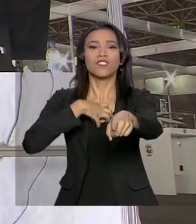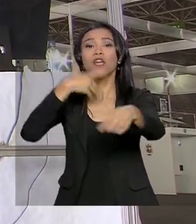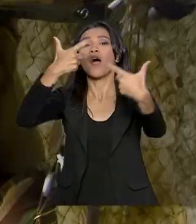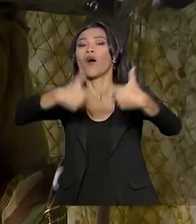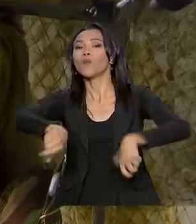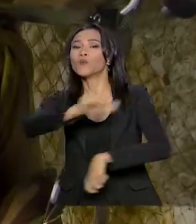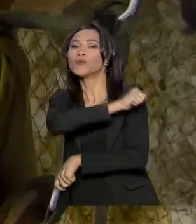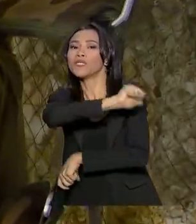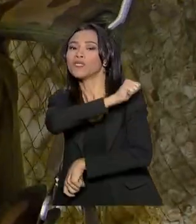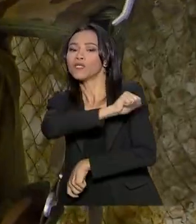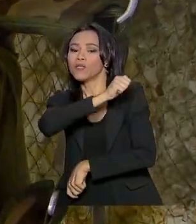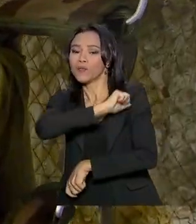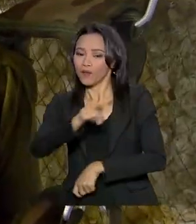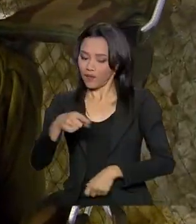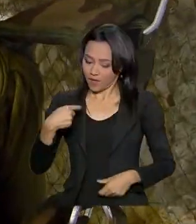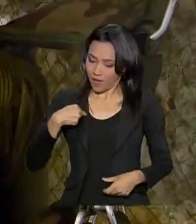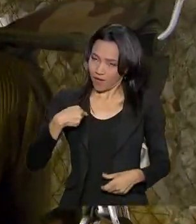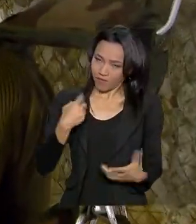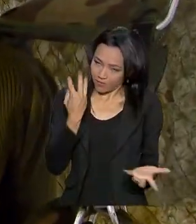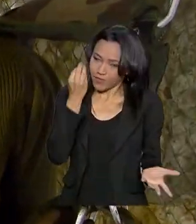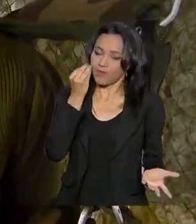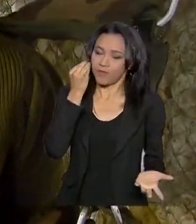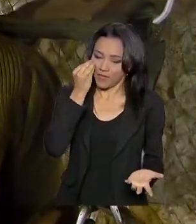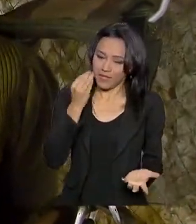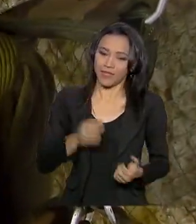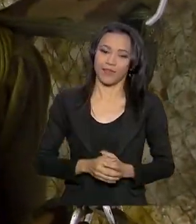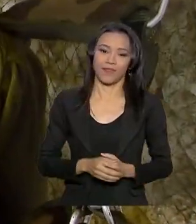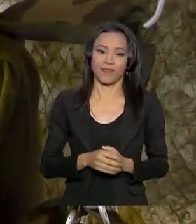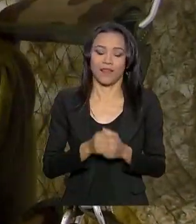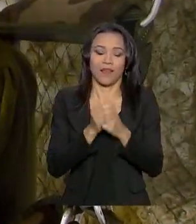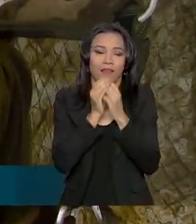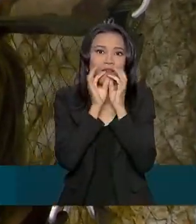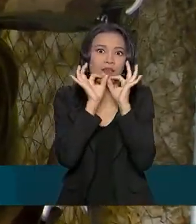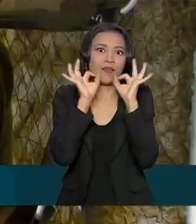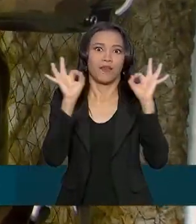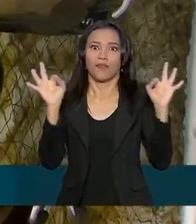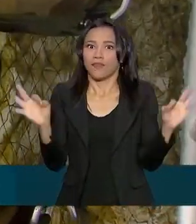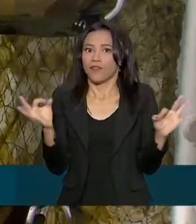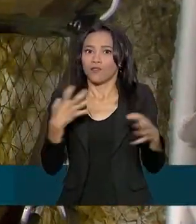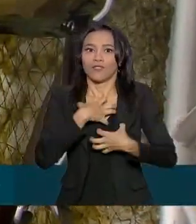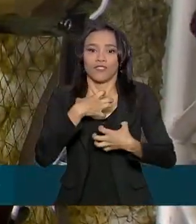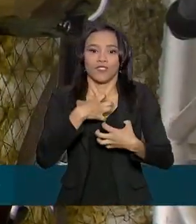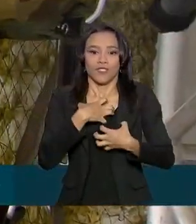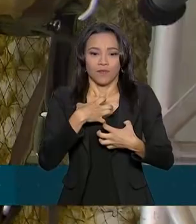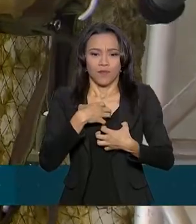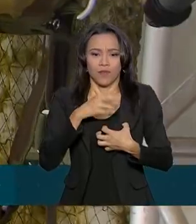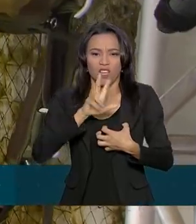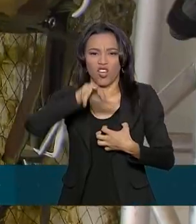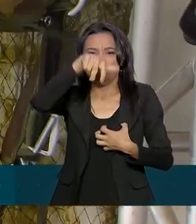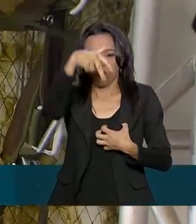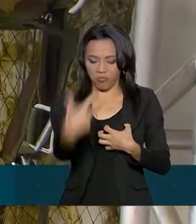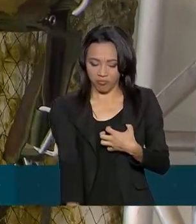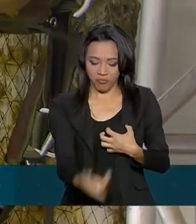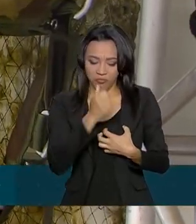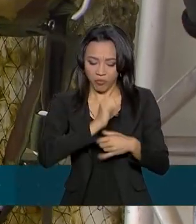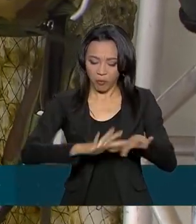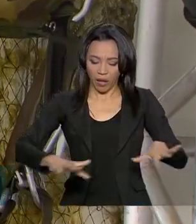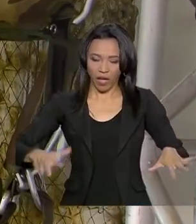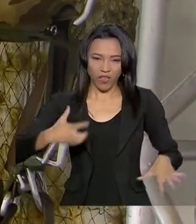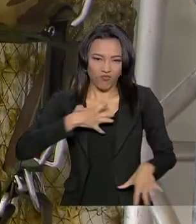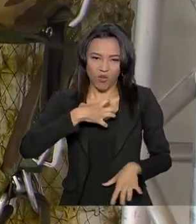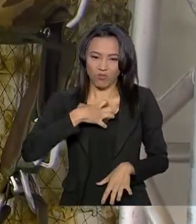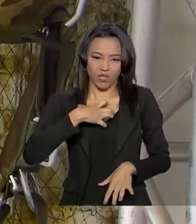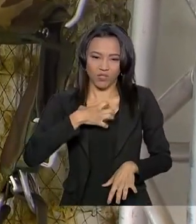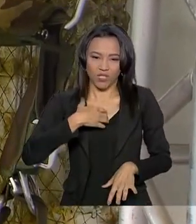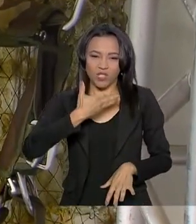Janeiro. E eu experimentei. A sensação é incrível, mas eu caí no mar. Eu não levo jeito para paraquedismo.